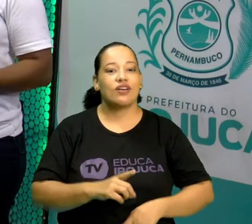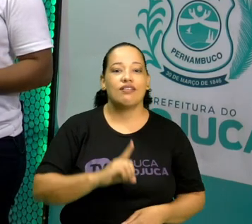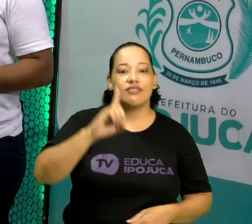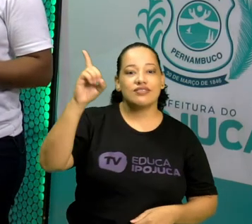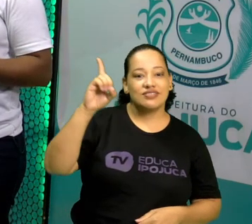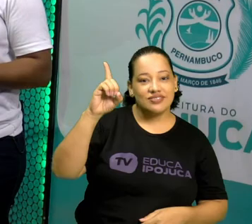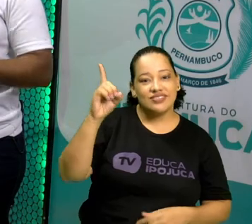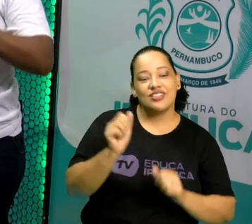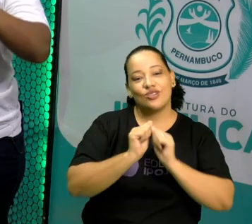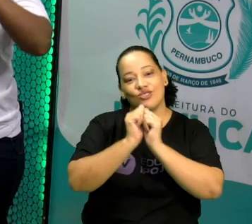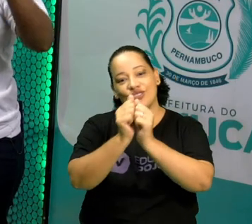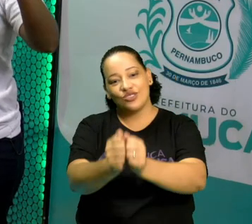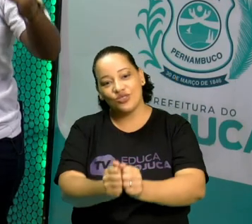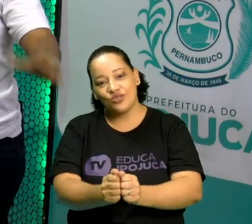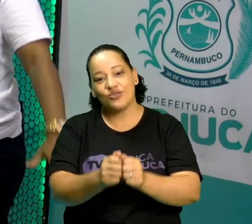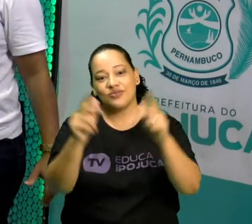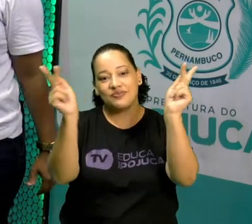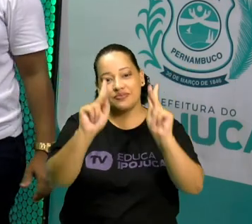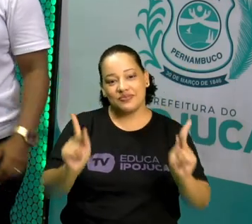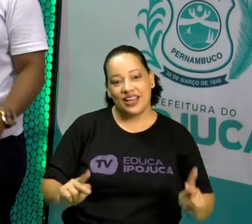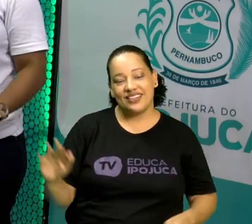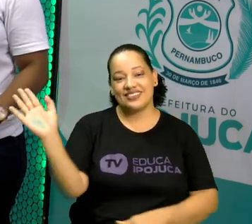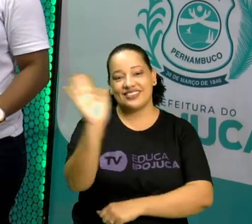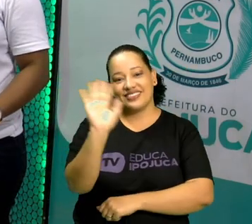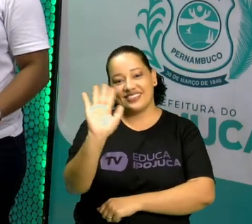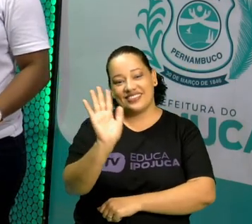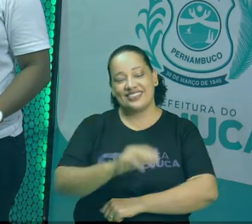fique na paz e até mais!